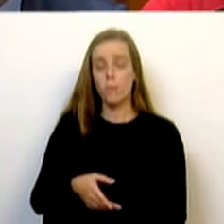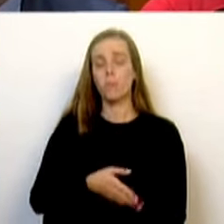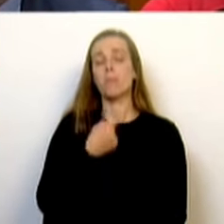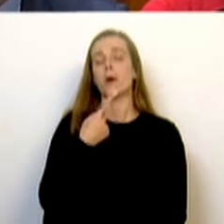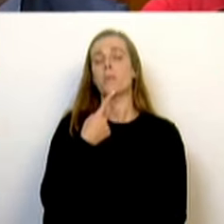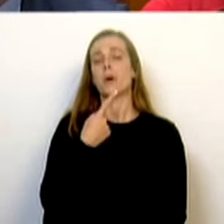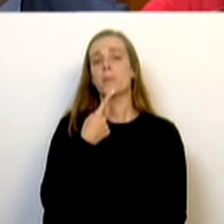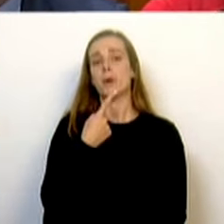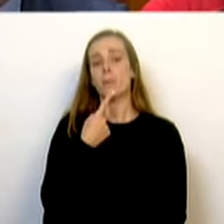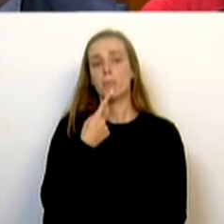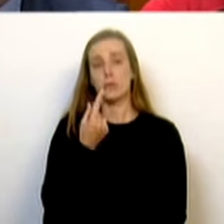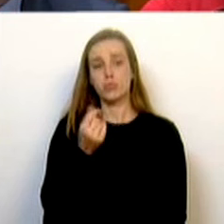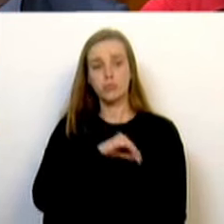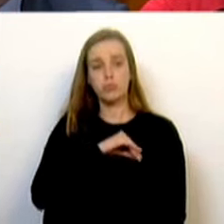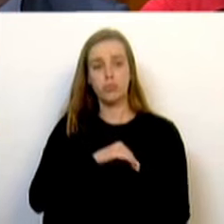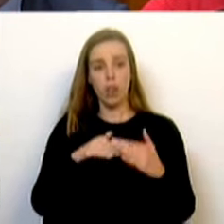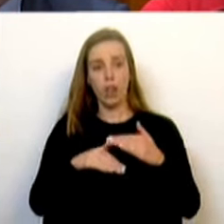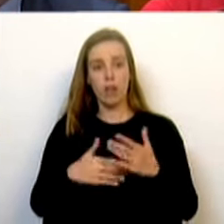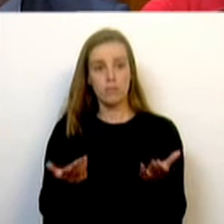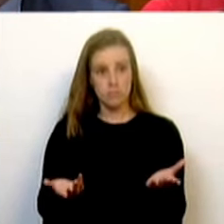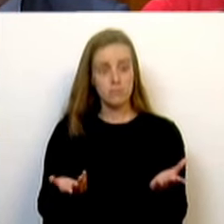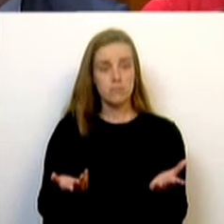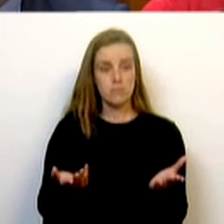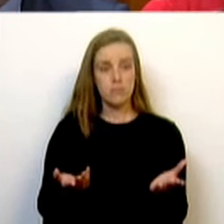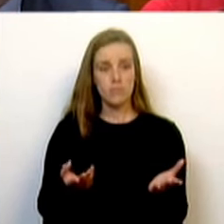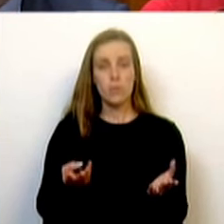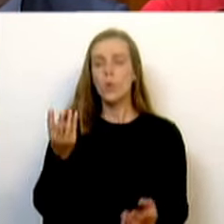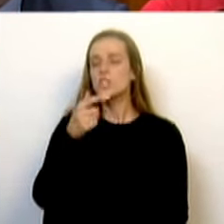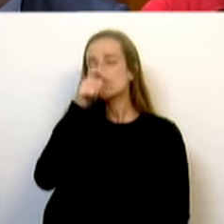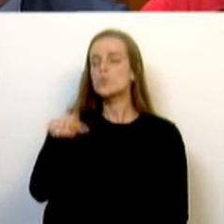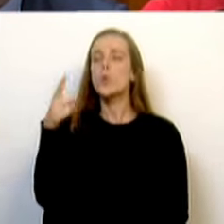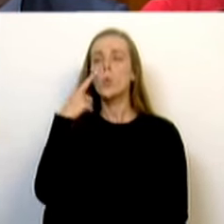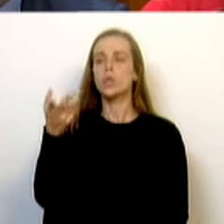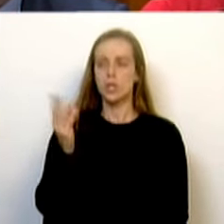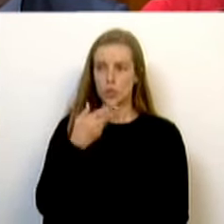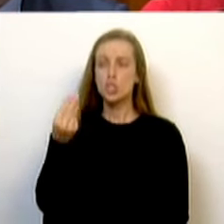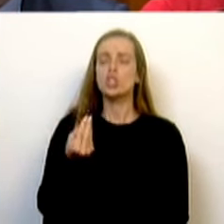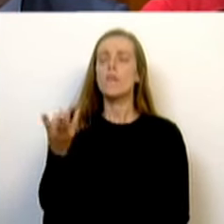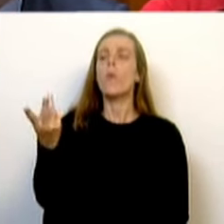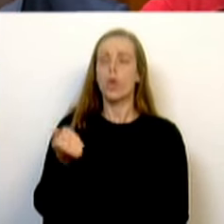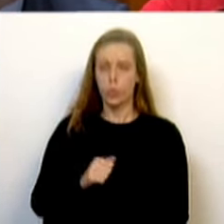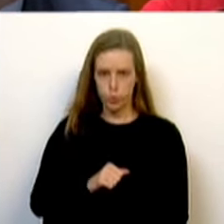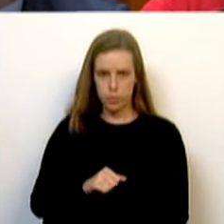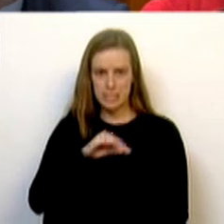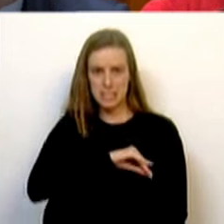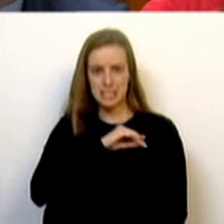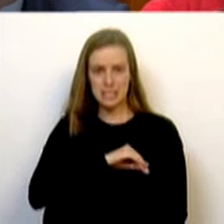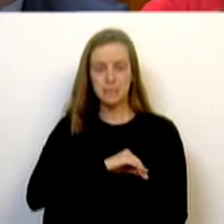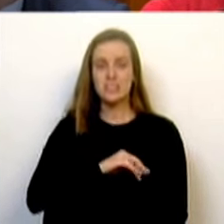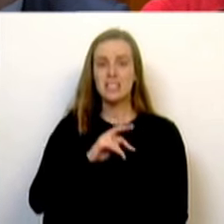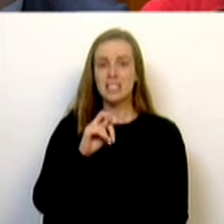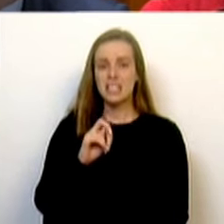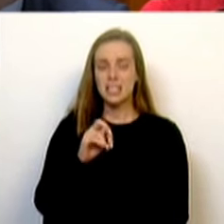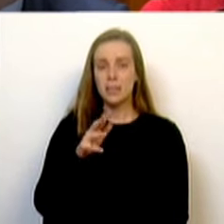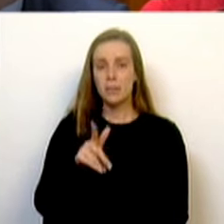com os baixos rendimentos, pergunto-lhe quantas pessoas conhece. Quantos jovens conhece que ganham mais de 3